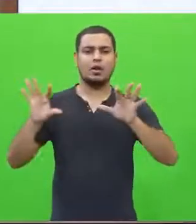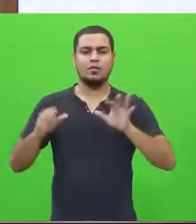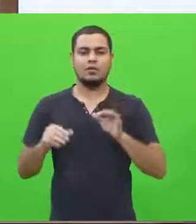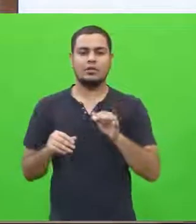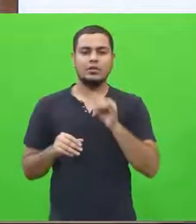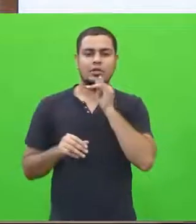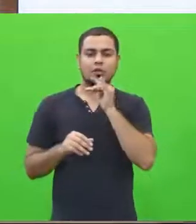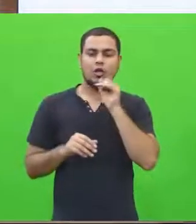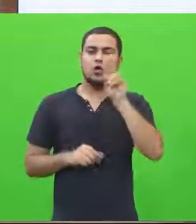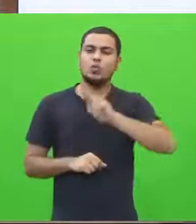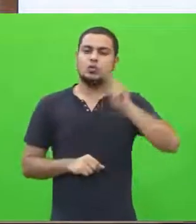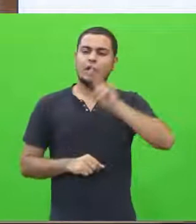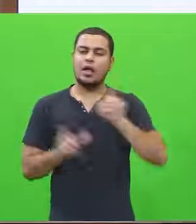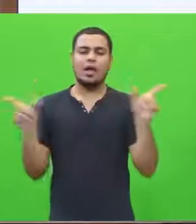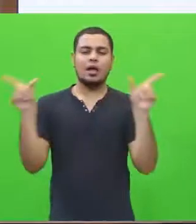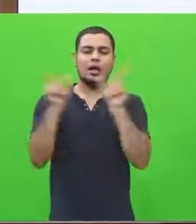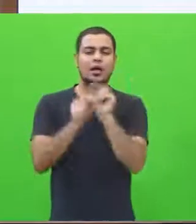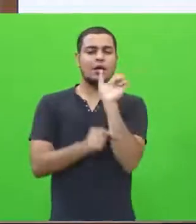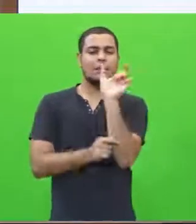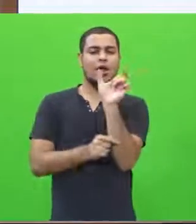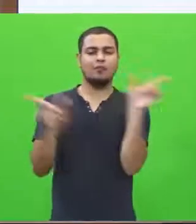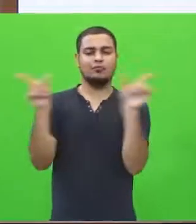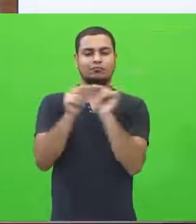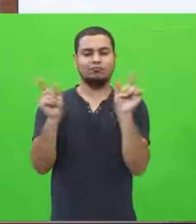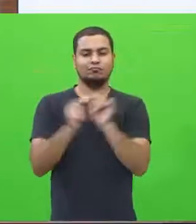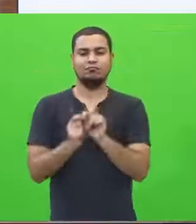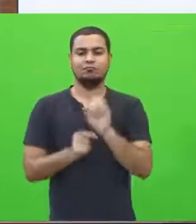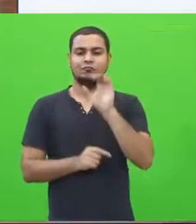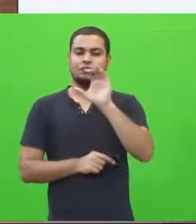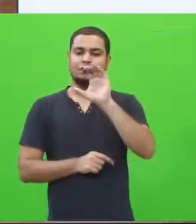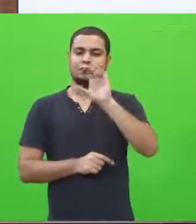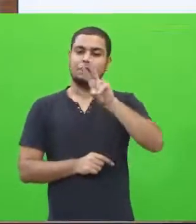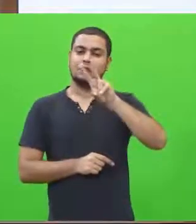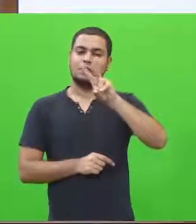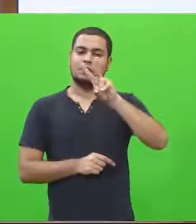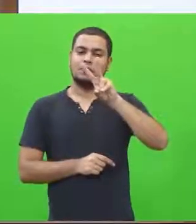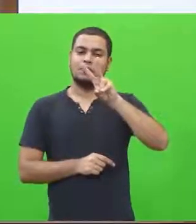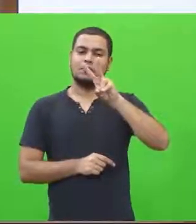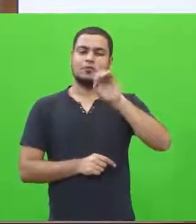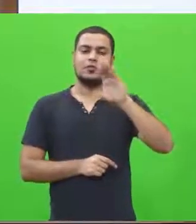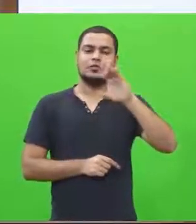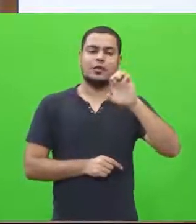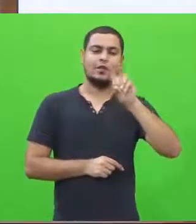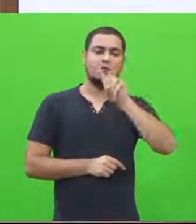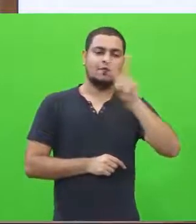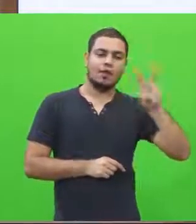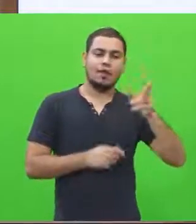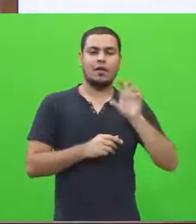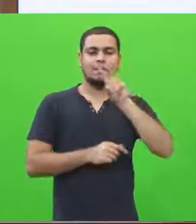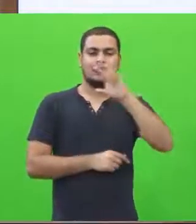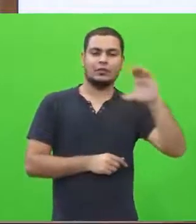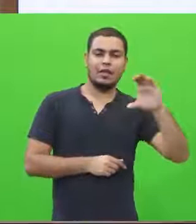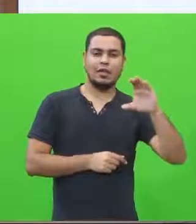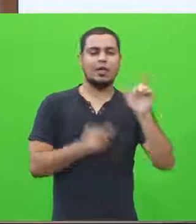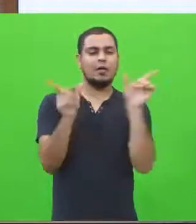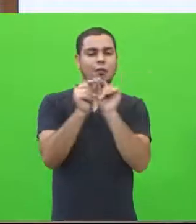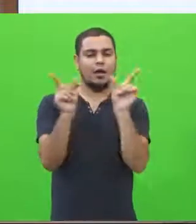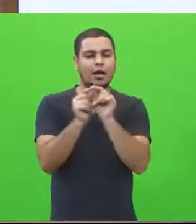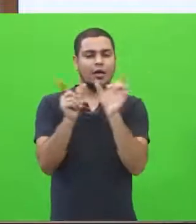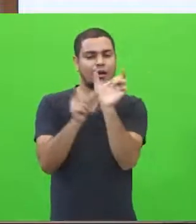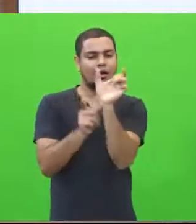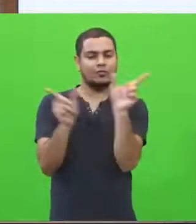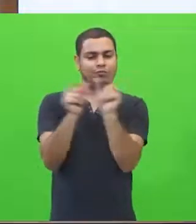usar siglas permitido, por exemplo, criar um código específico para os meus colegas? Por que não? Mas a